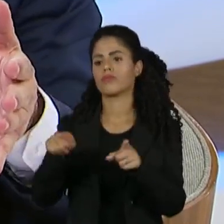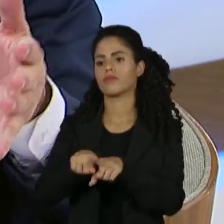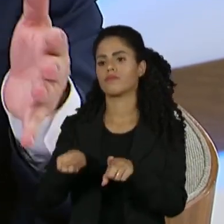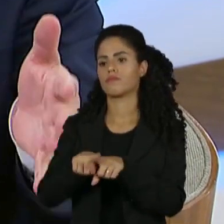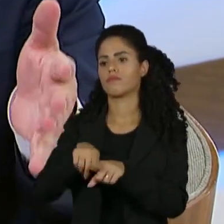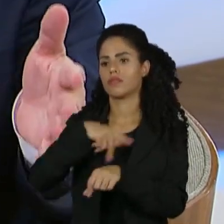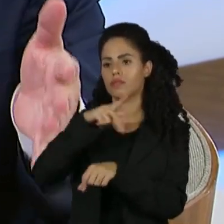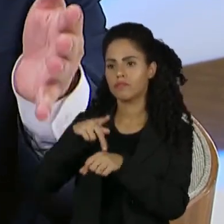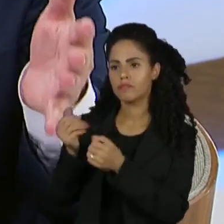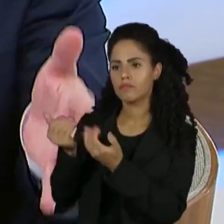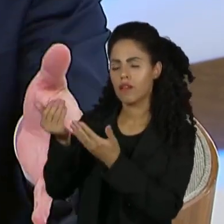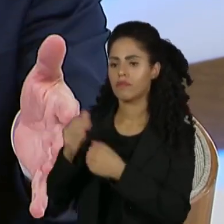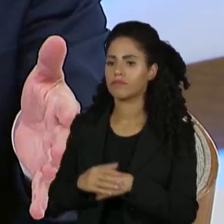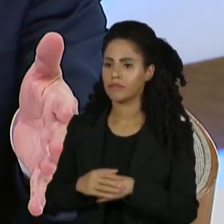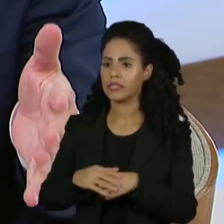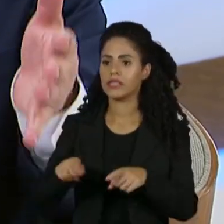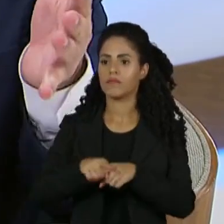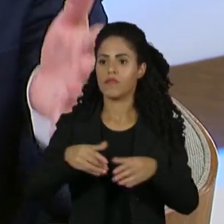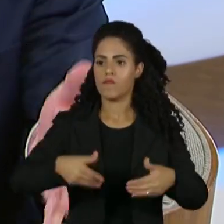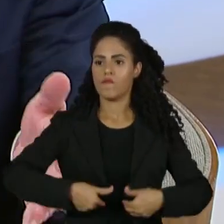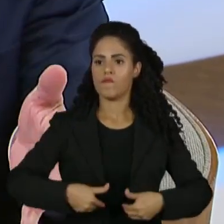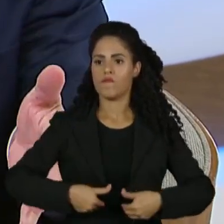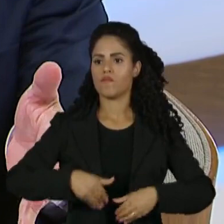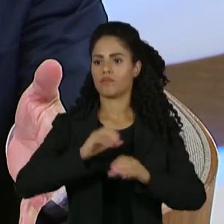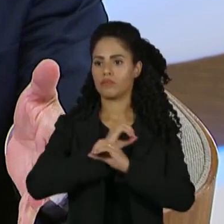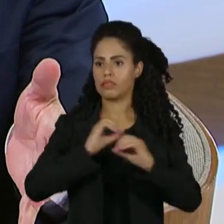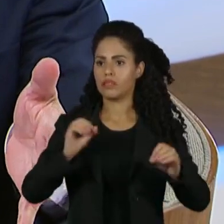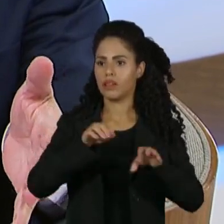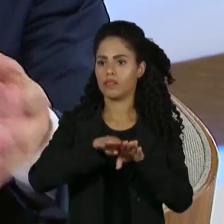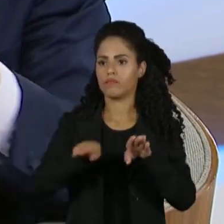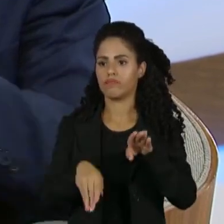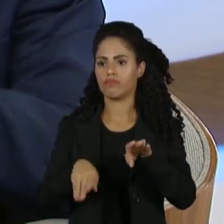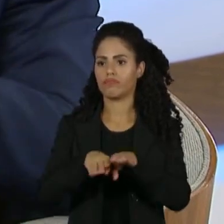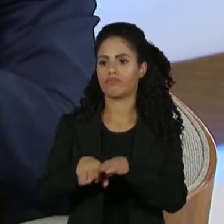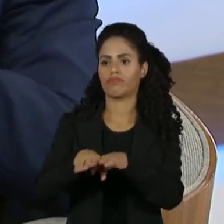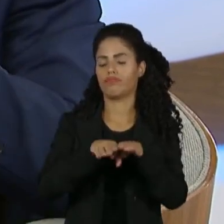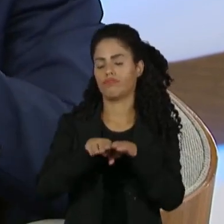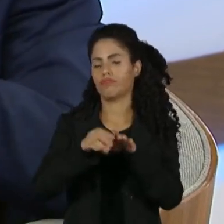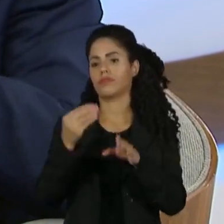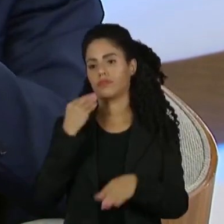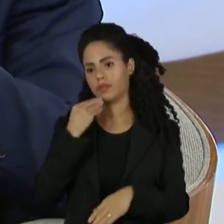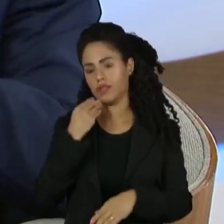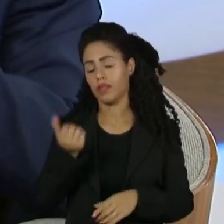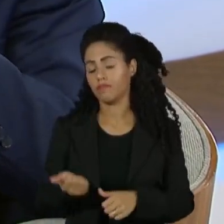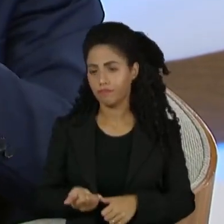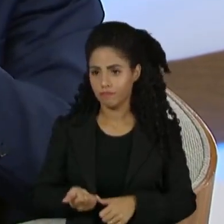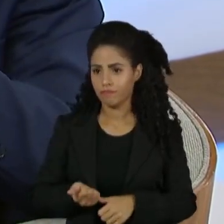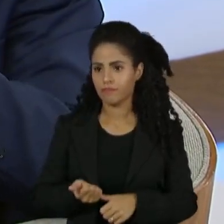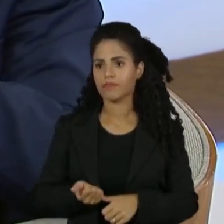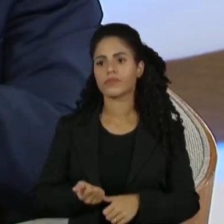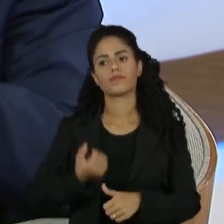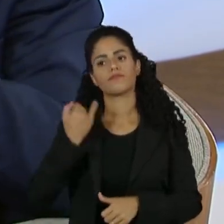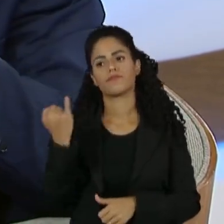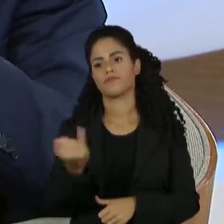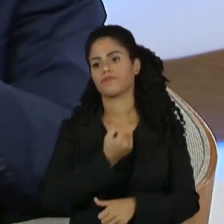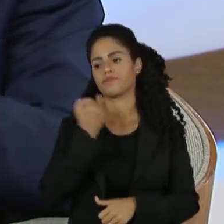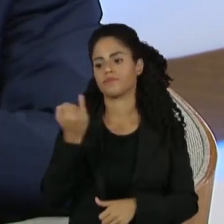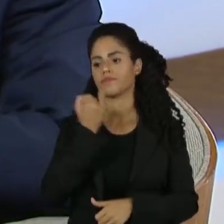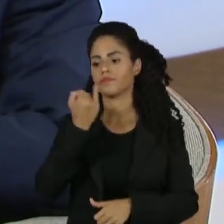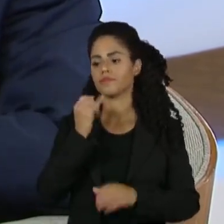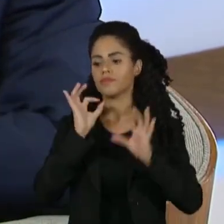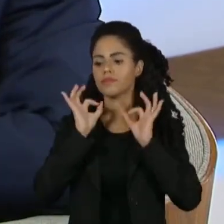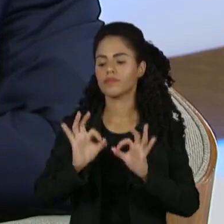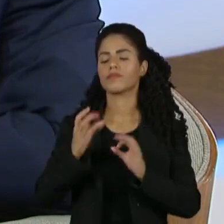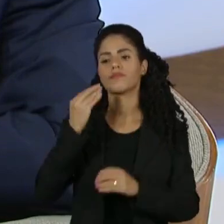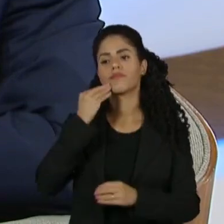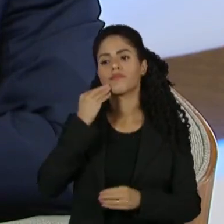prioritário para o combate à fome, da desigualdade. Então, o Lula é uma figura ímpar do ponto de vista das qualidades que